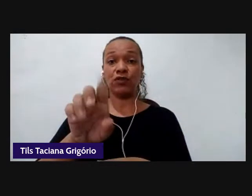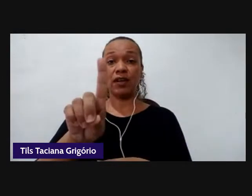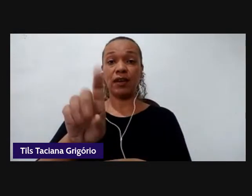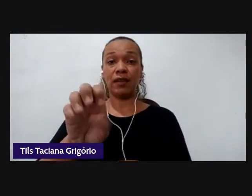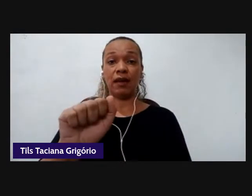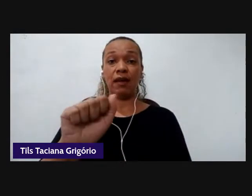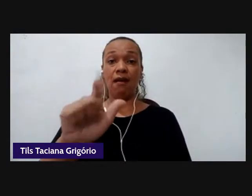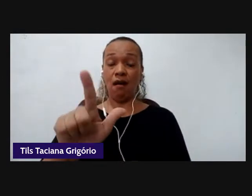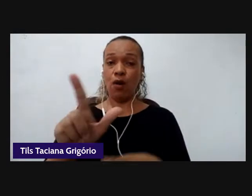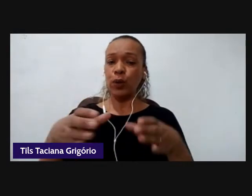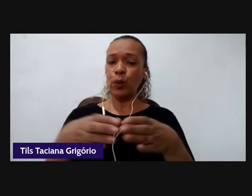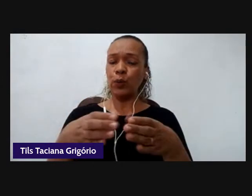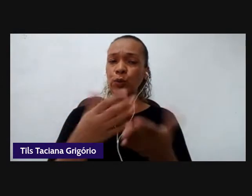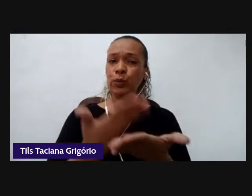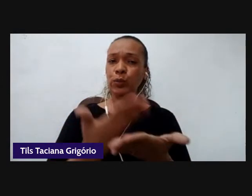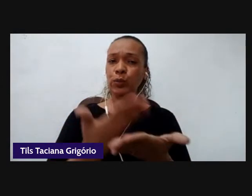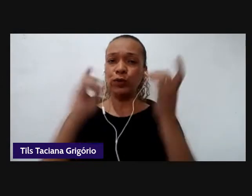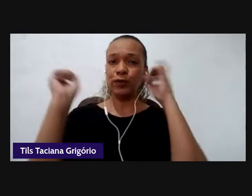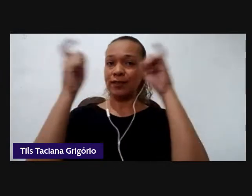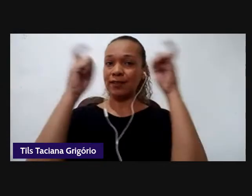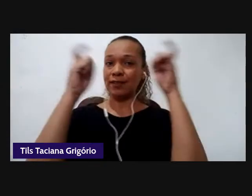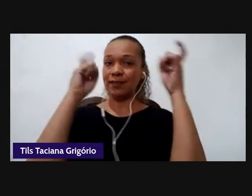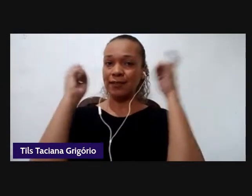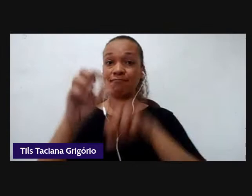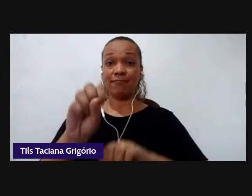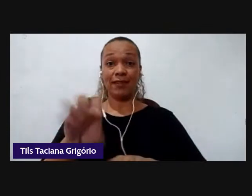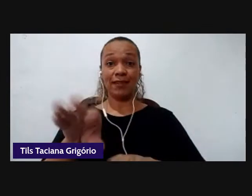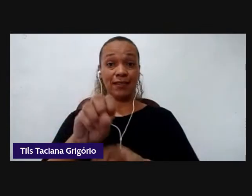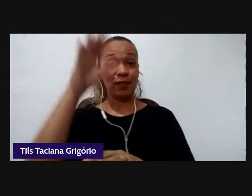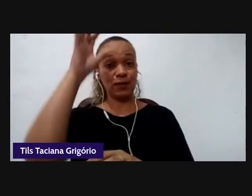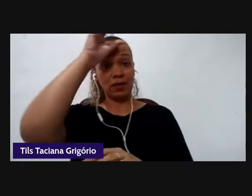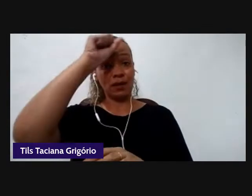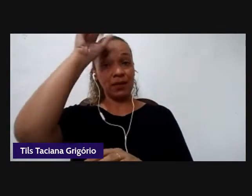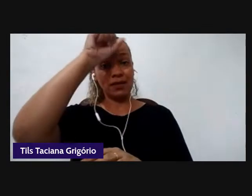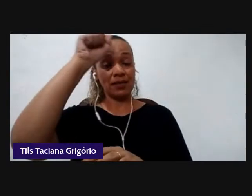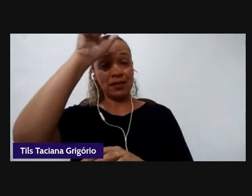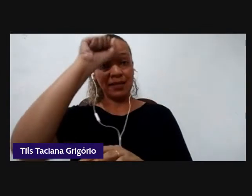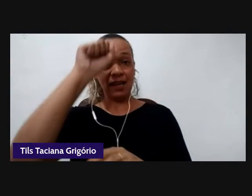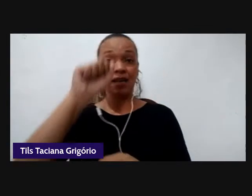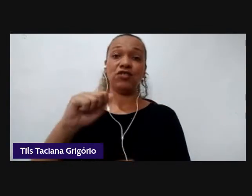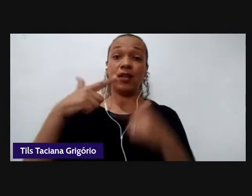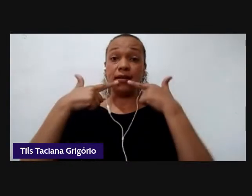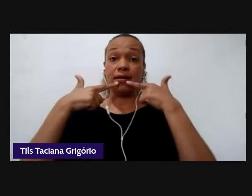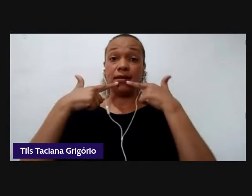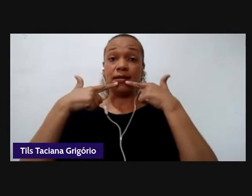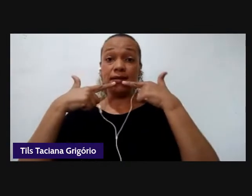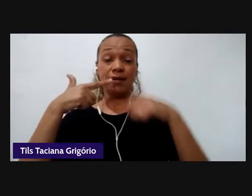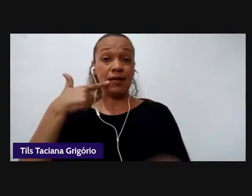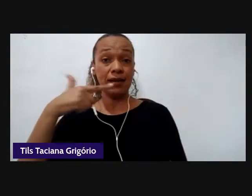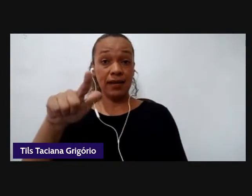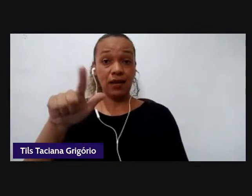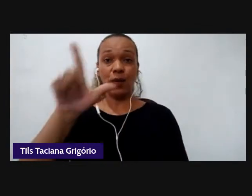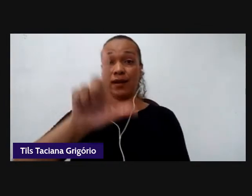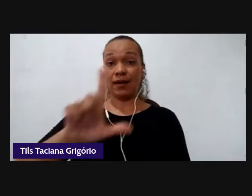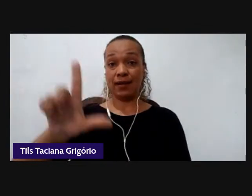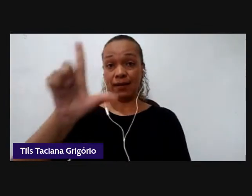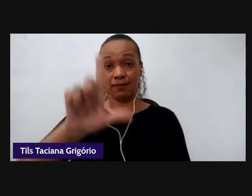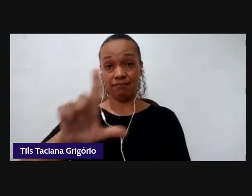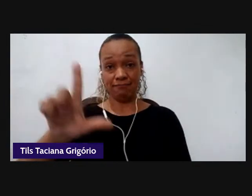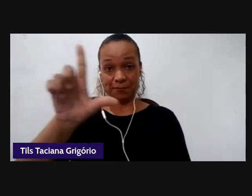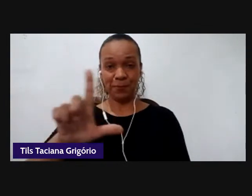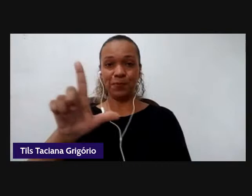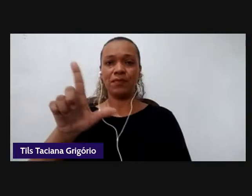Discurso e Ensino, Aprendizagem em Línguas e Literaturas. Esse grupo